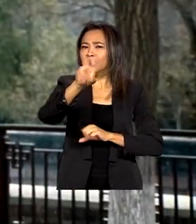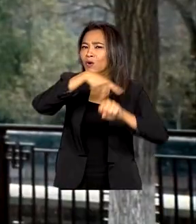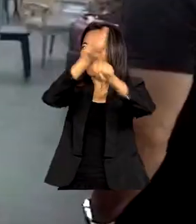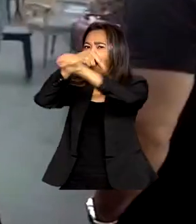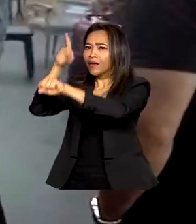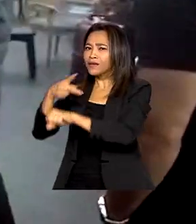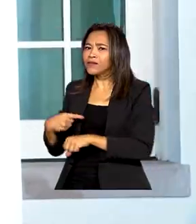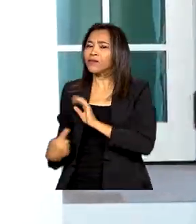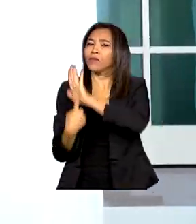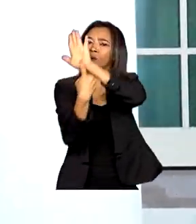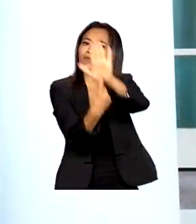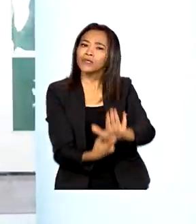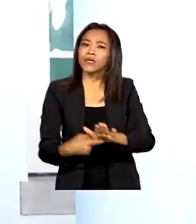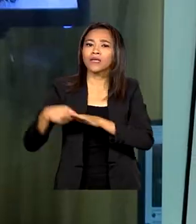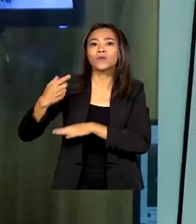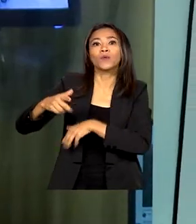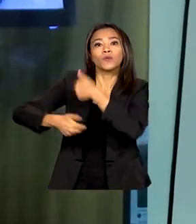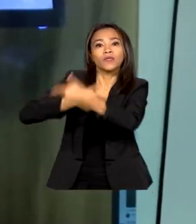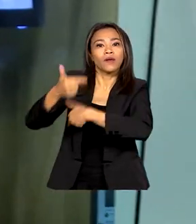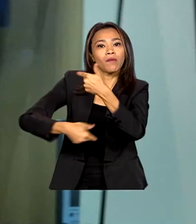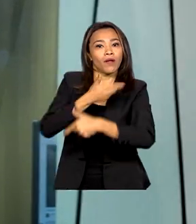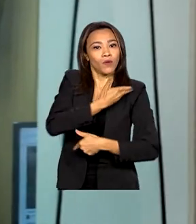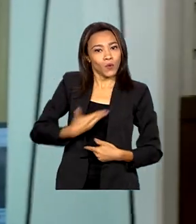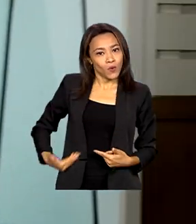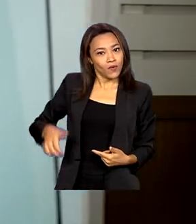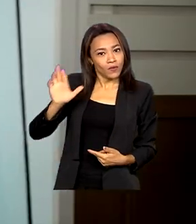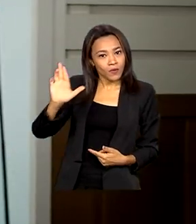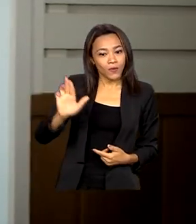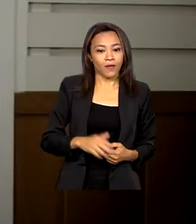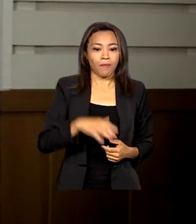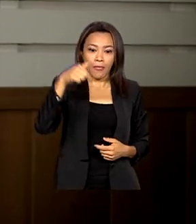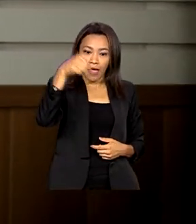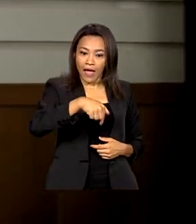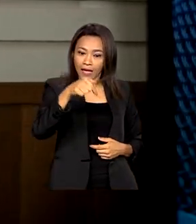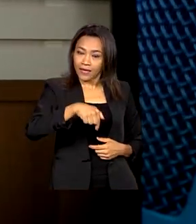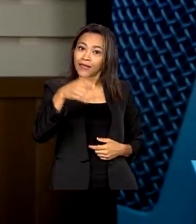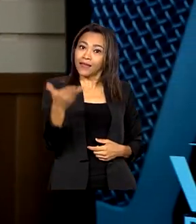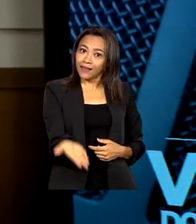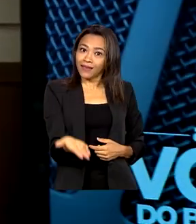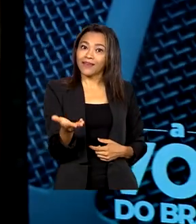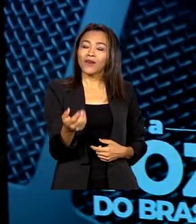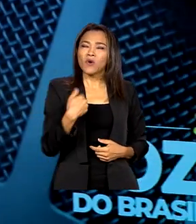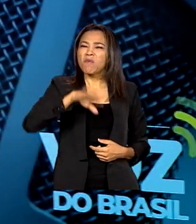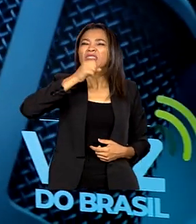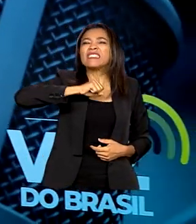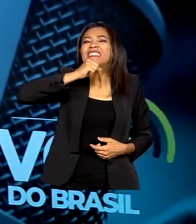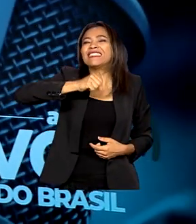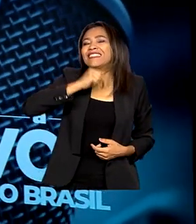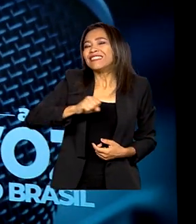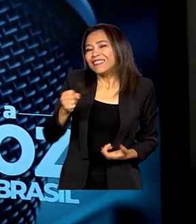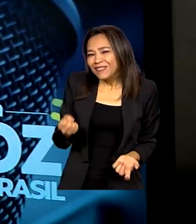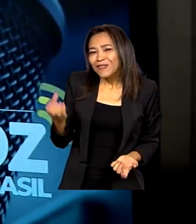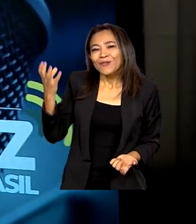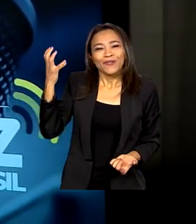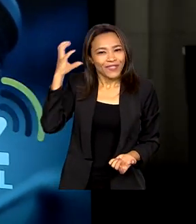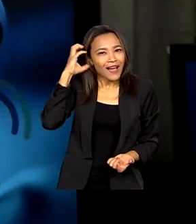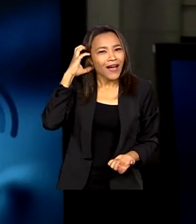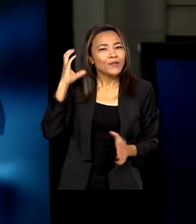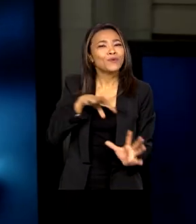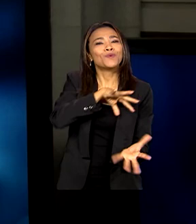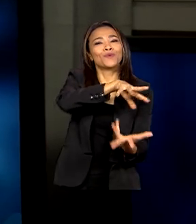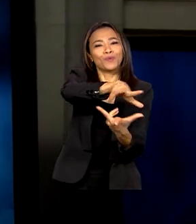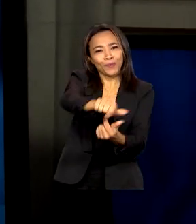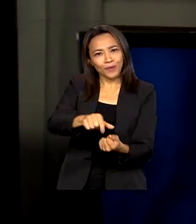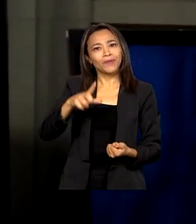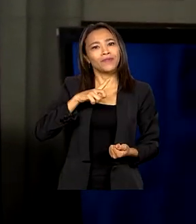mostrando os atos do governo Lula. Além da TV Brasil Gov, o mais antigo programa de rádio do mundo também esteve a todo vapor